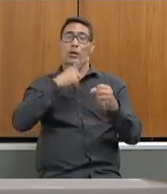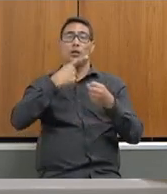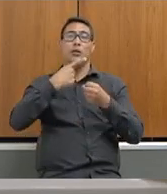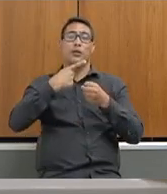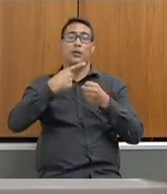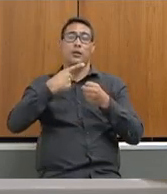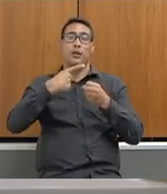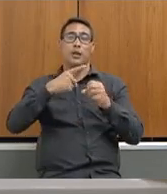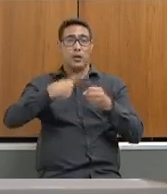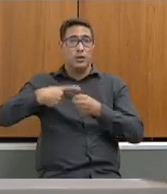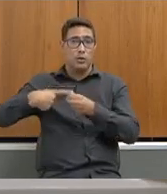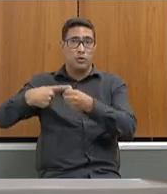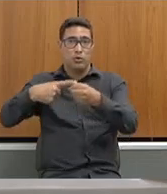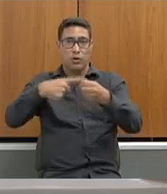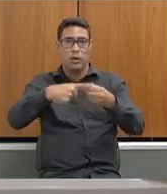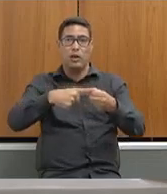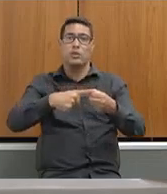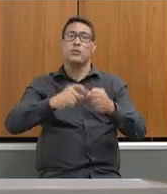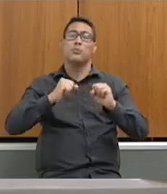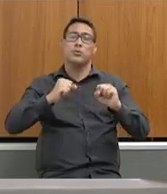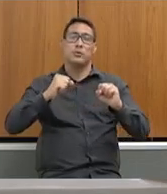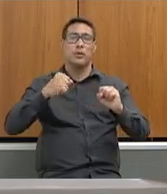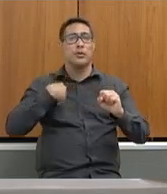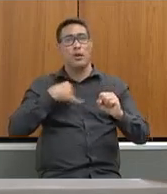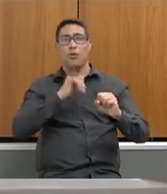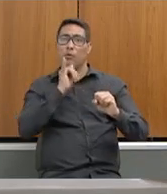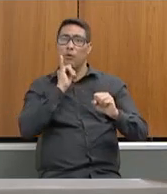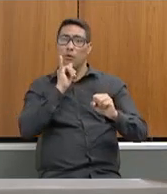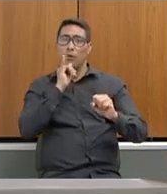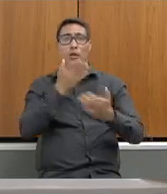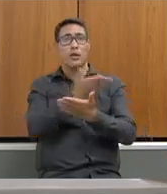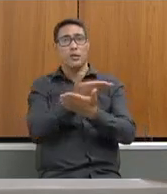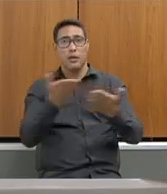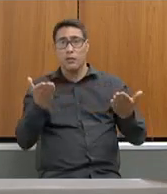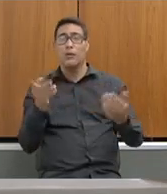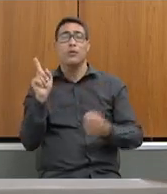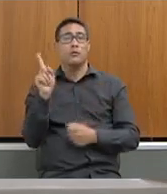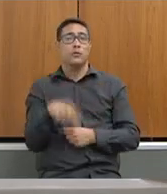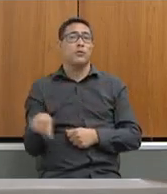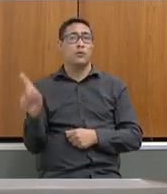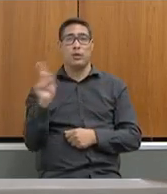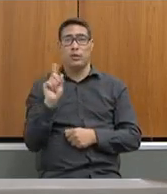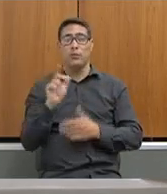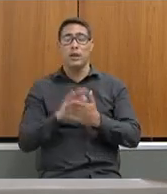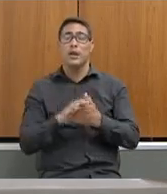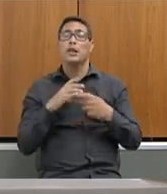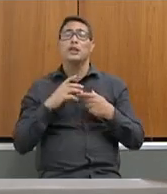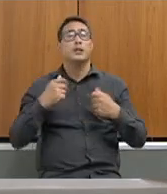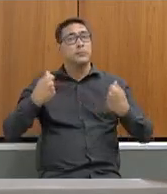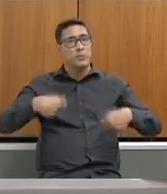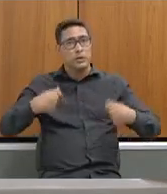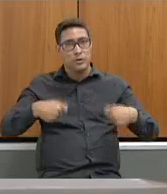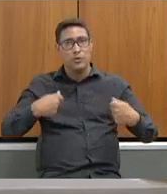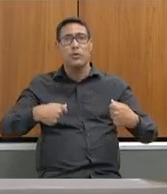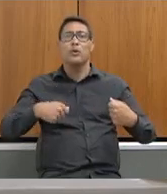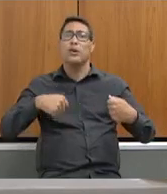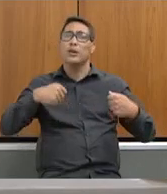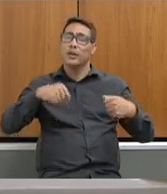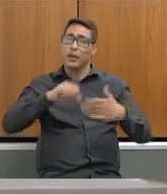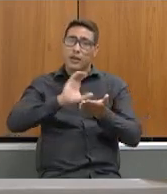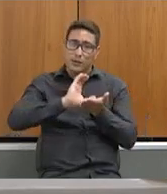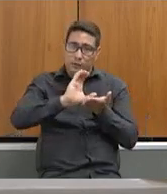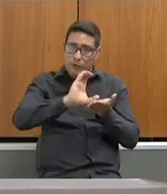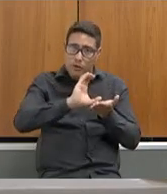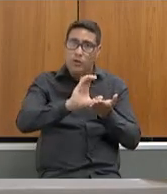ser um exemplo de regime de colaboração. E não éramos. Precisamos de, sim, investir na rede